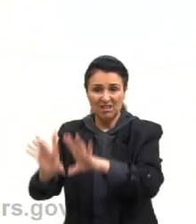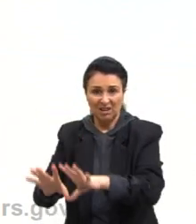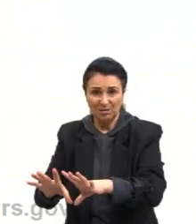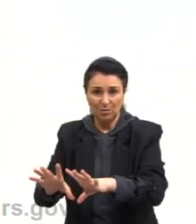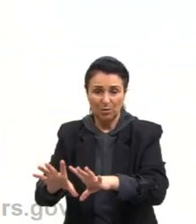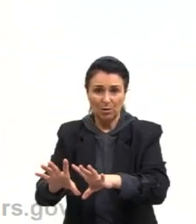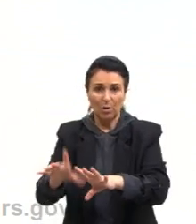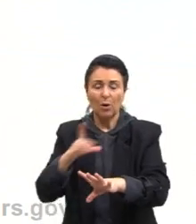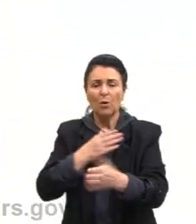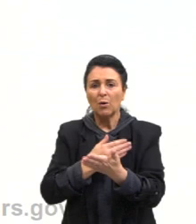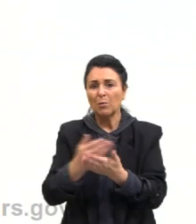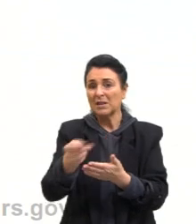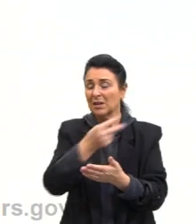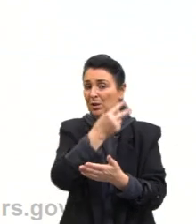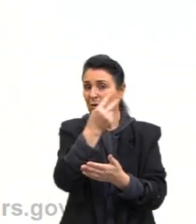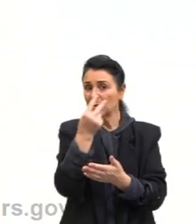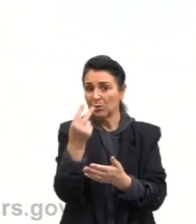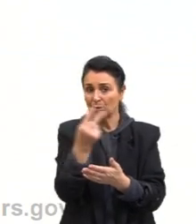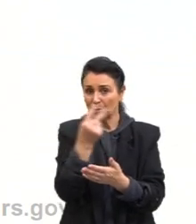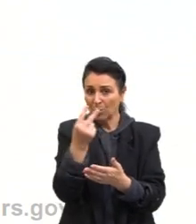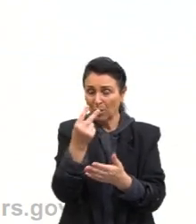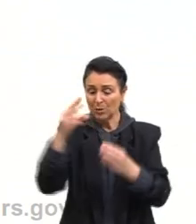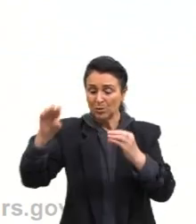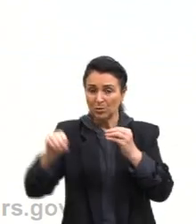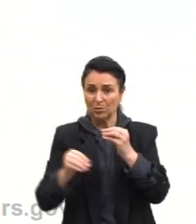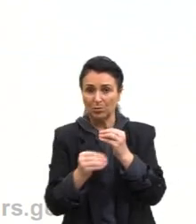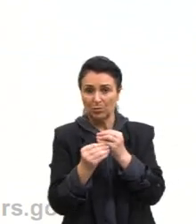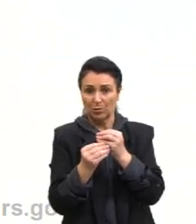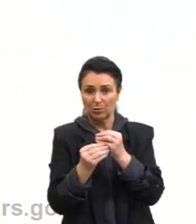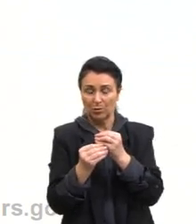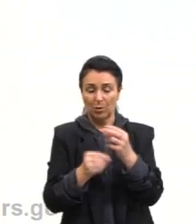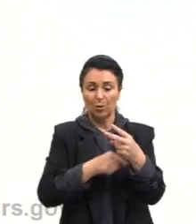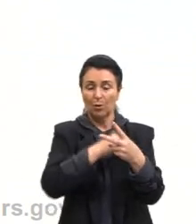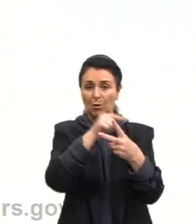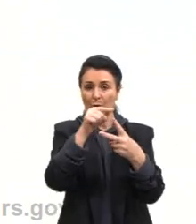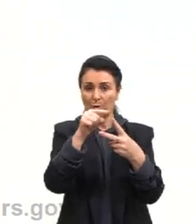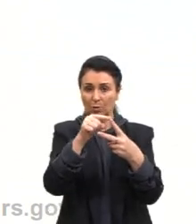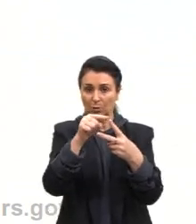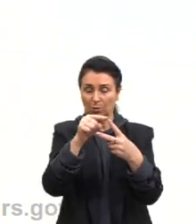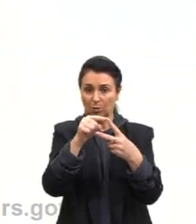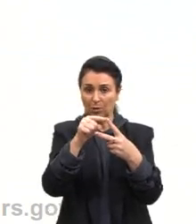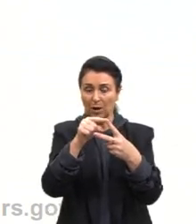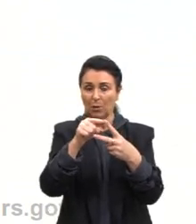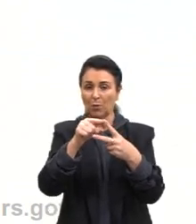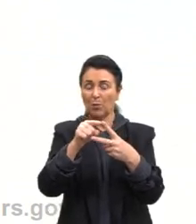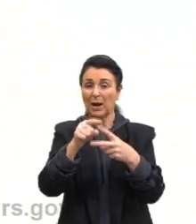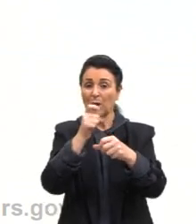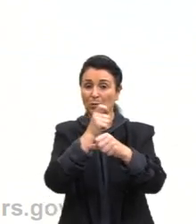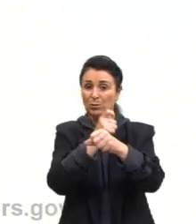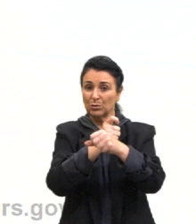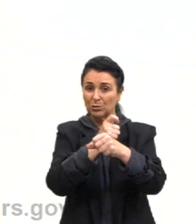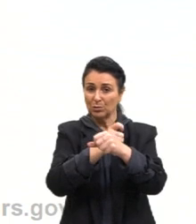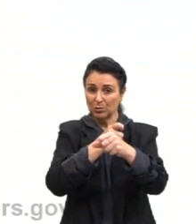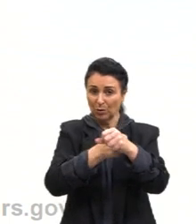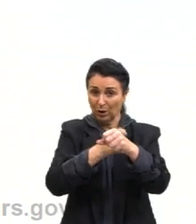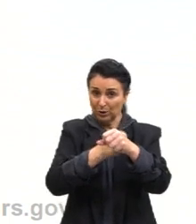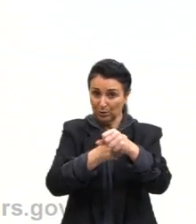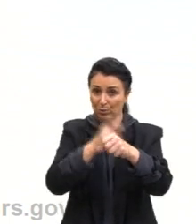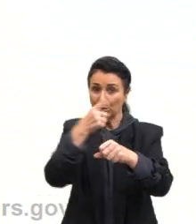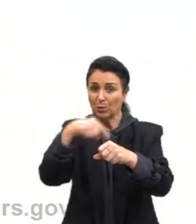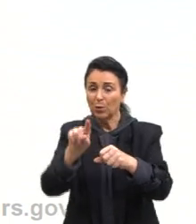de dois compostos apenas. Um deles é um óxido sólido e o outro óxido gasoso.